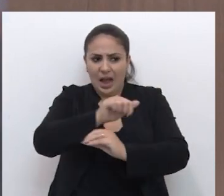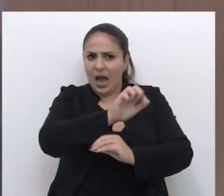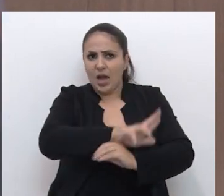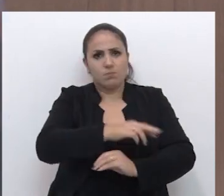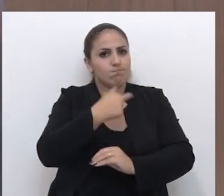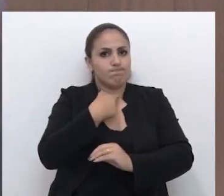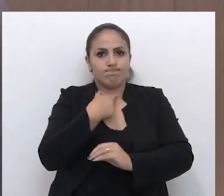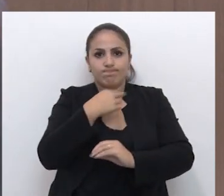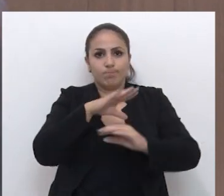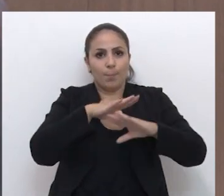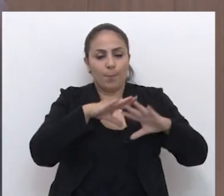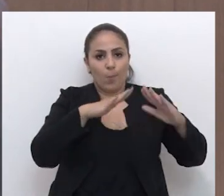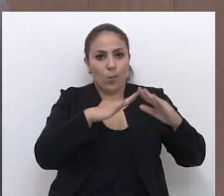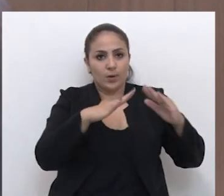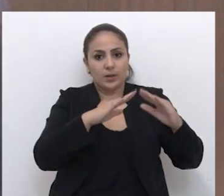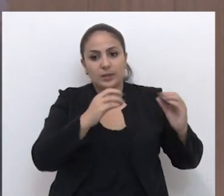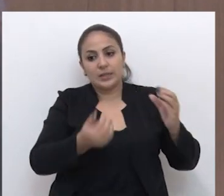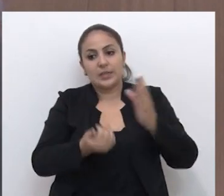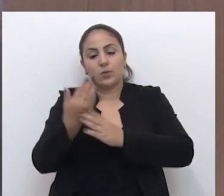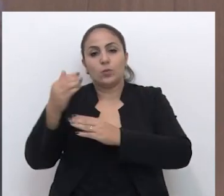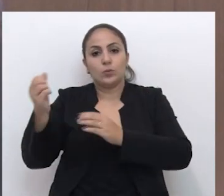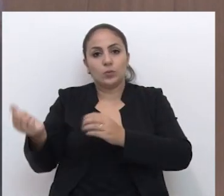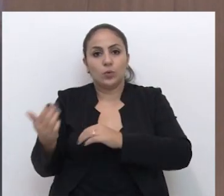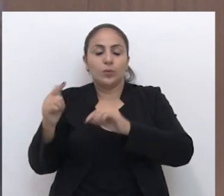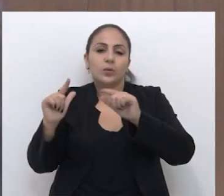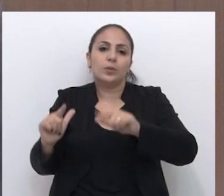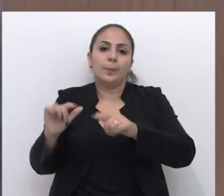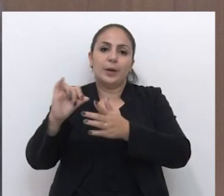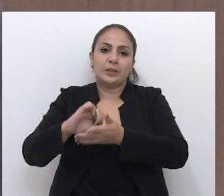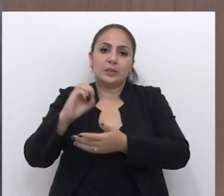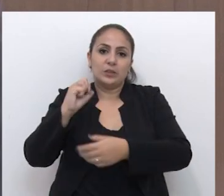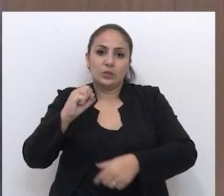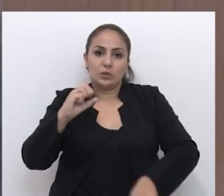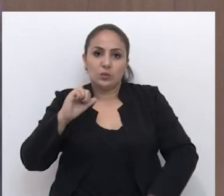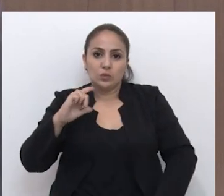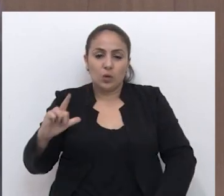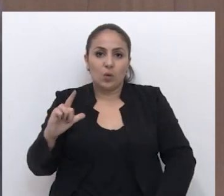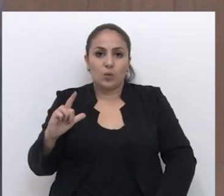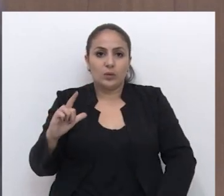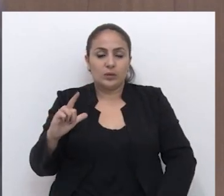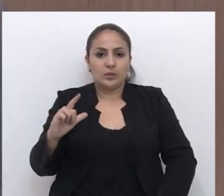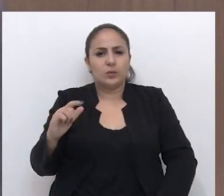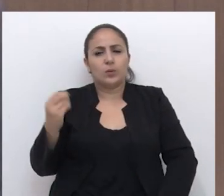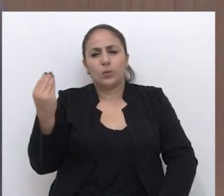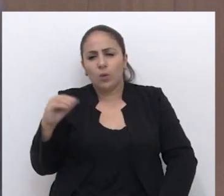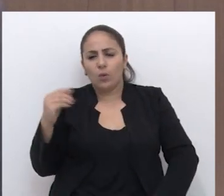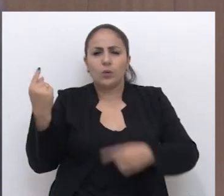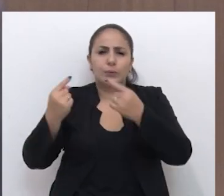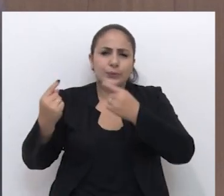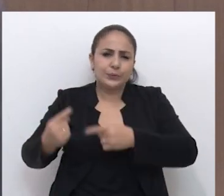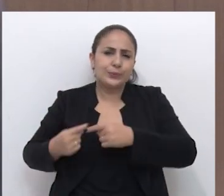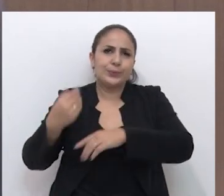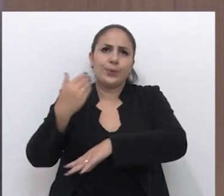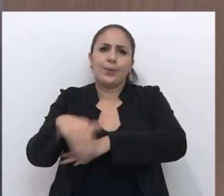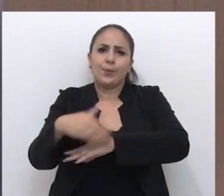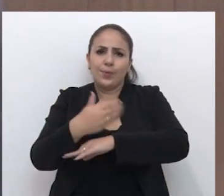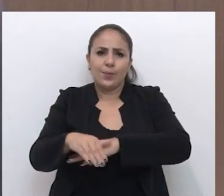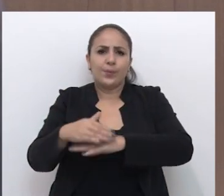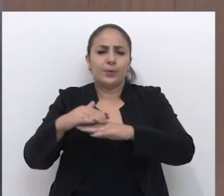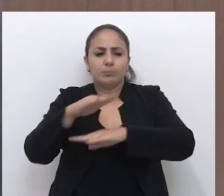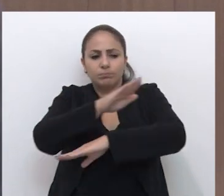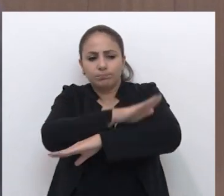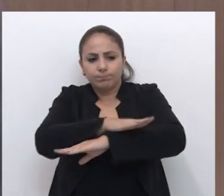que não era apropriada para moradias e criou um novo loteamento lá no Parque do Sol, onde dotou de infraestrutura, com